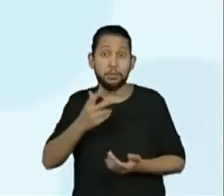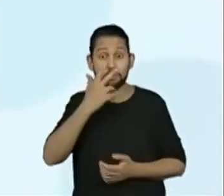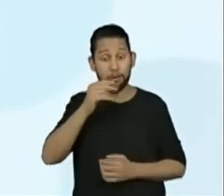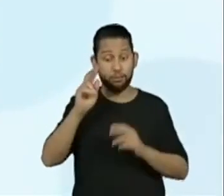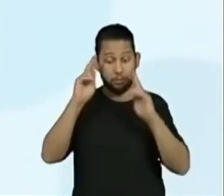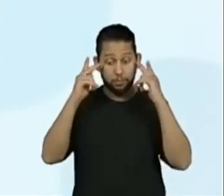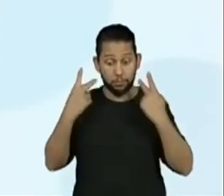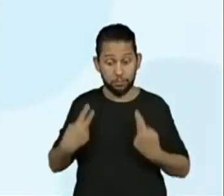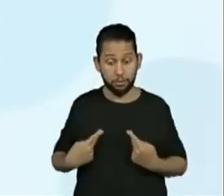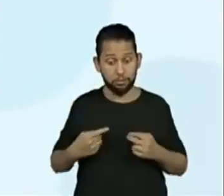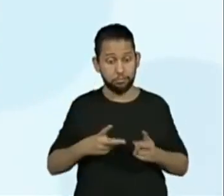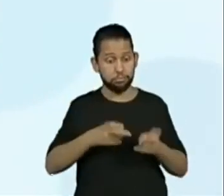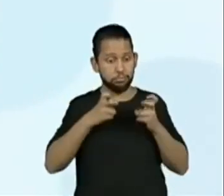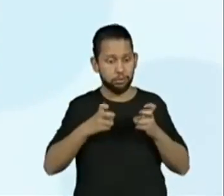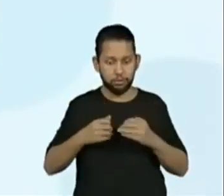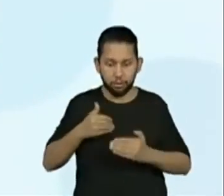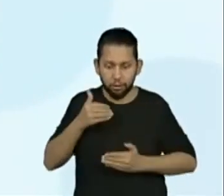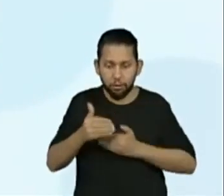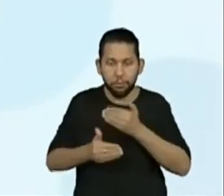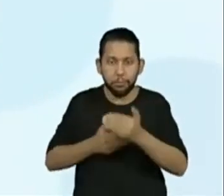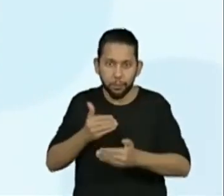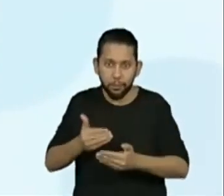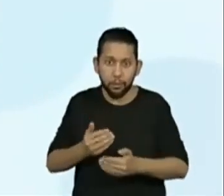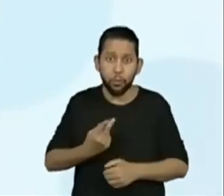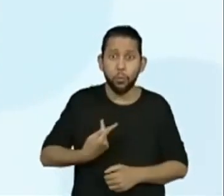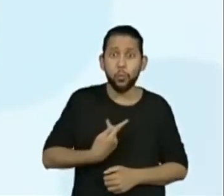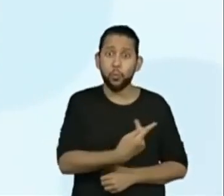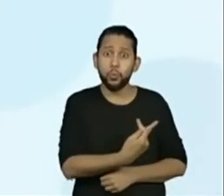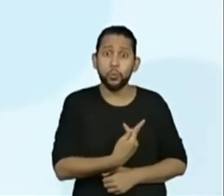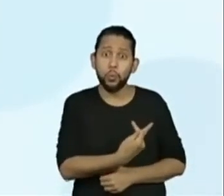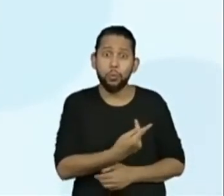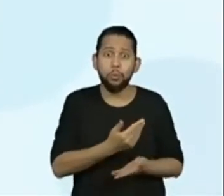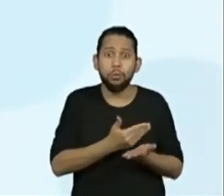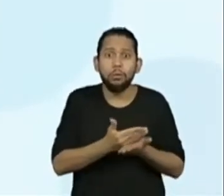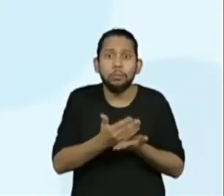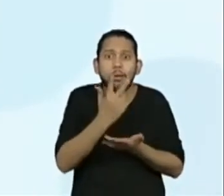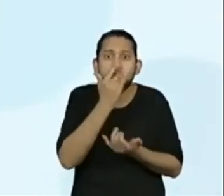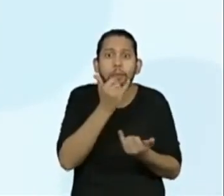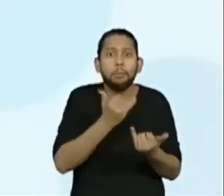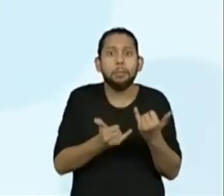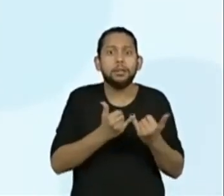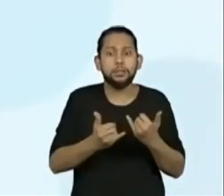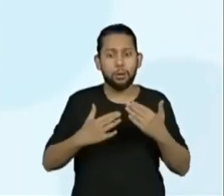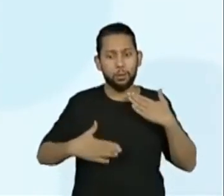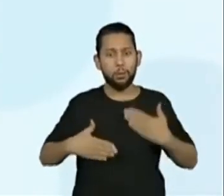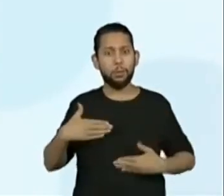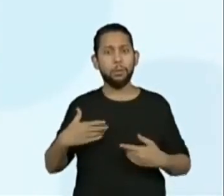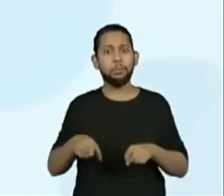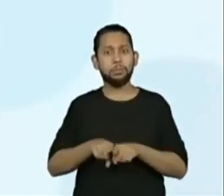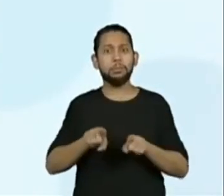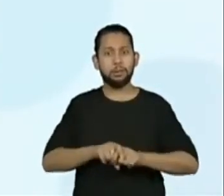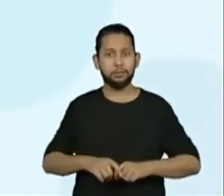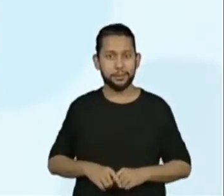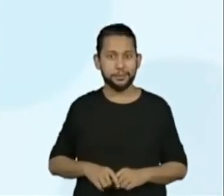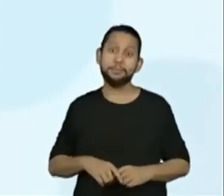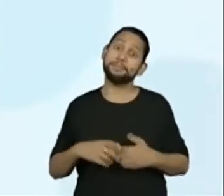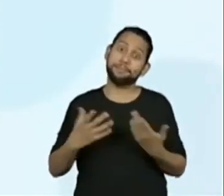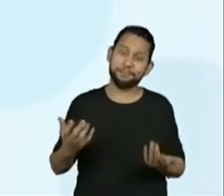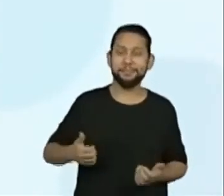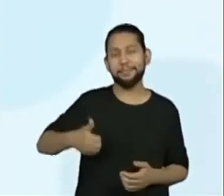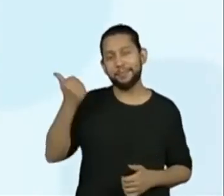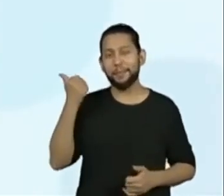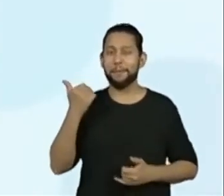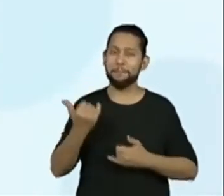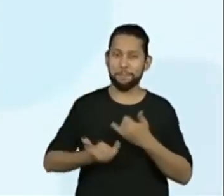vá além e, aos poucos, o gato e o ser humano comecem a se parecer fisicamente. Esse é o jogo